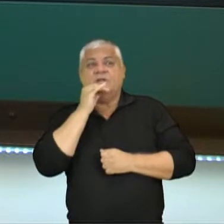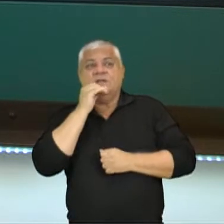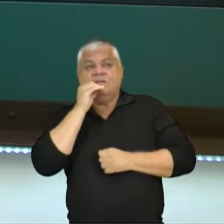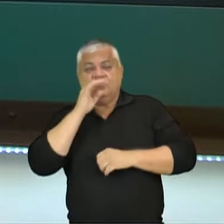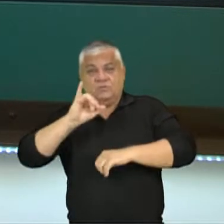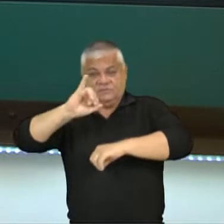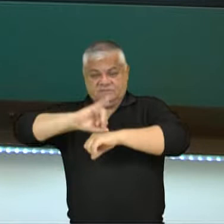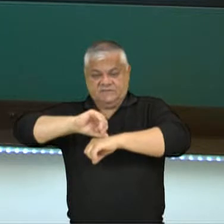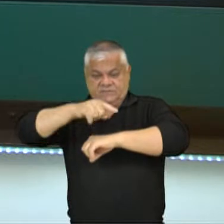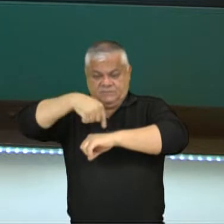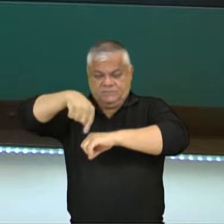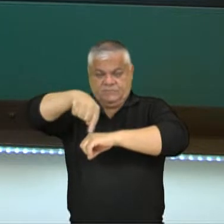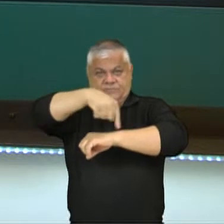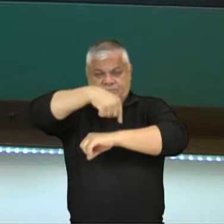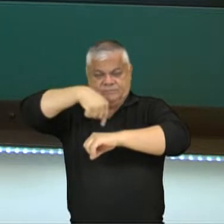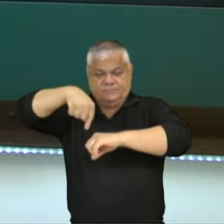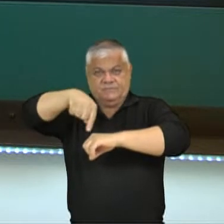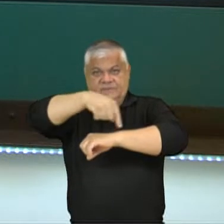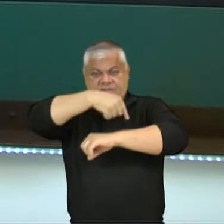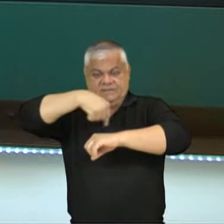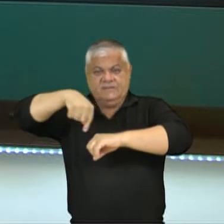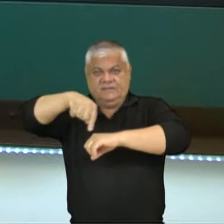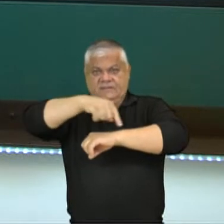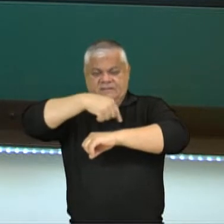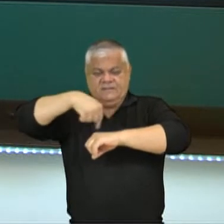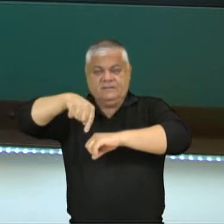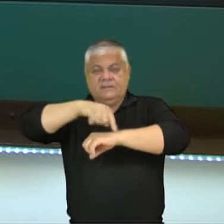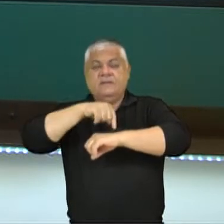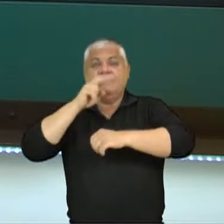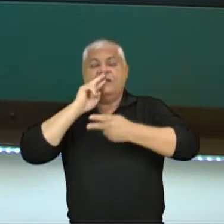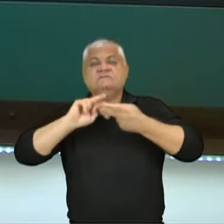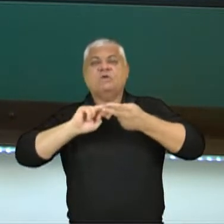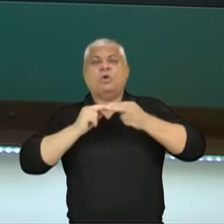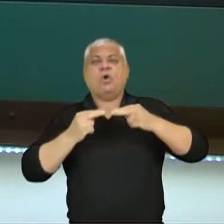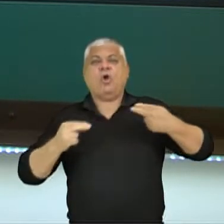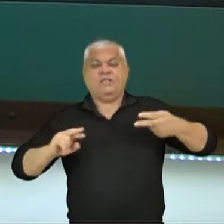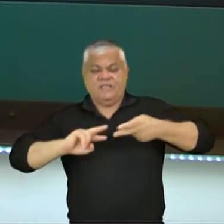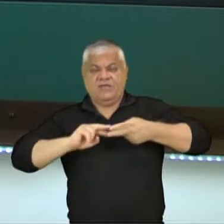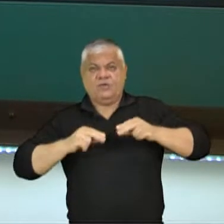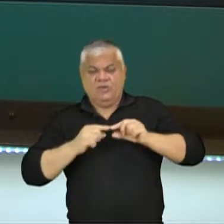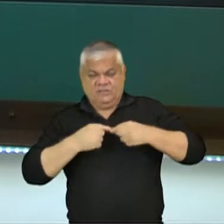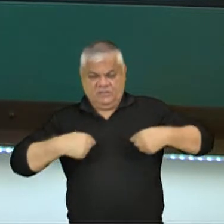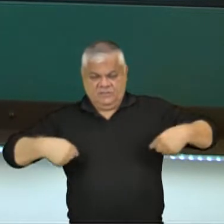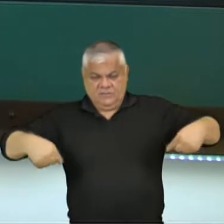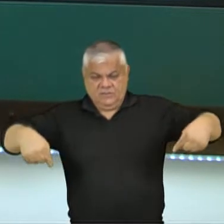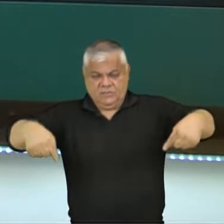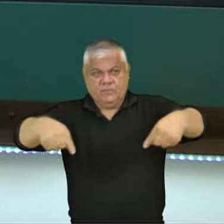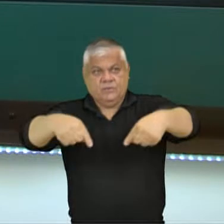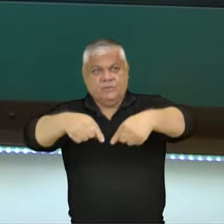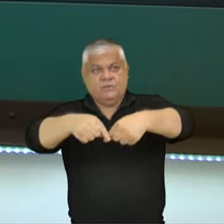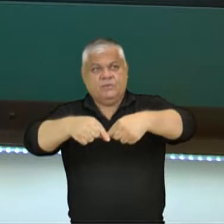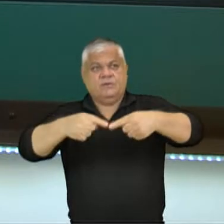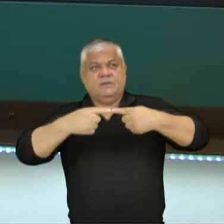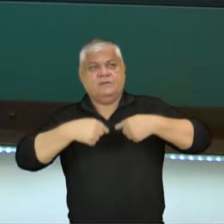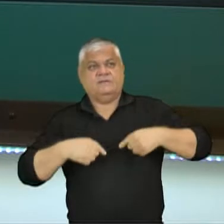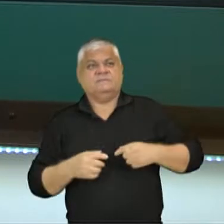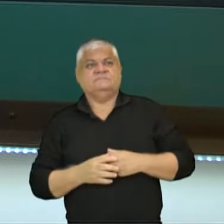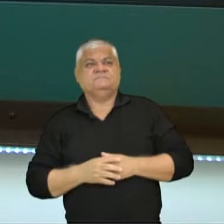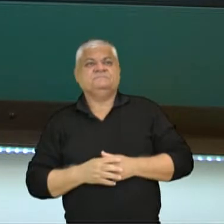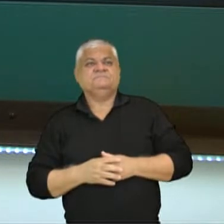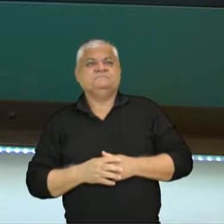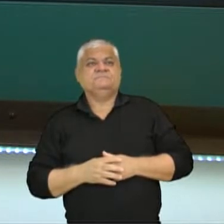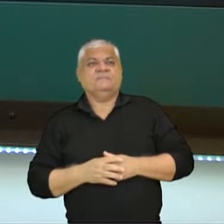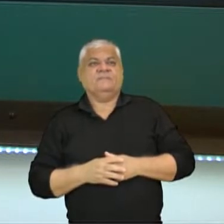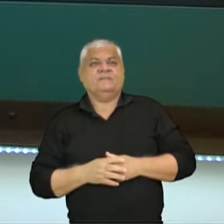vai ficar uma abertura, vai ter como se fosse um círculo de corda e várias cordas auxiliares que vão até aqueles... Deixa eu mostrar aqui no